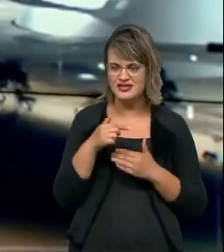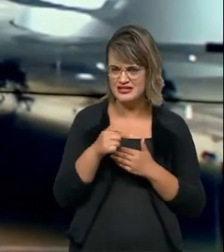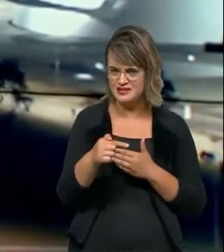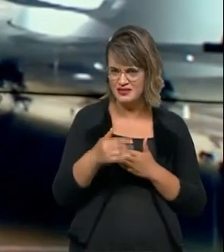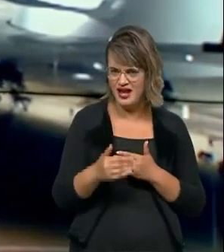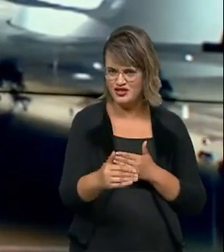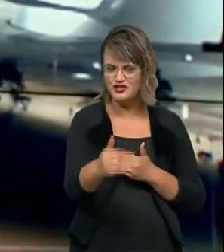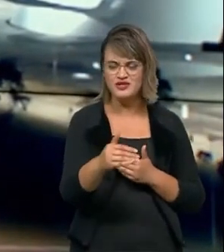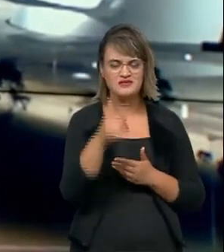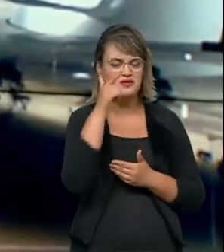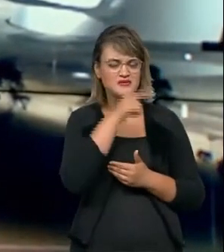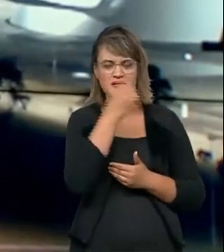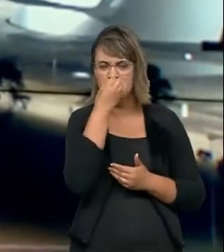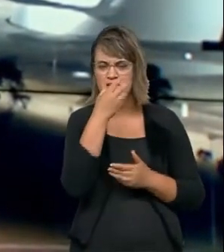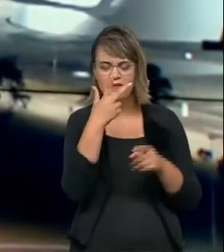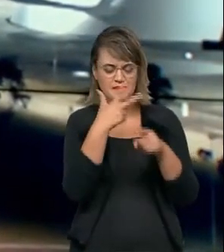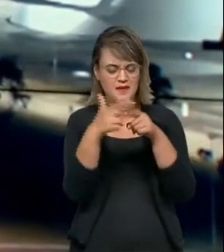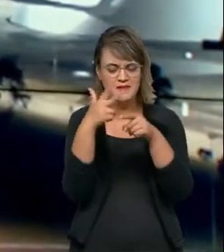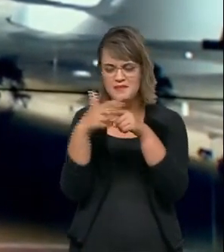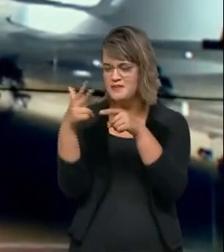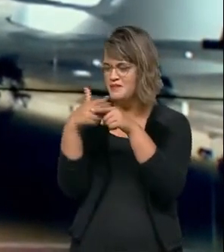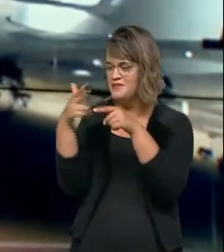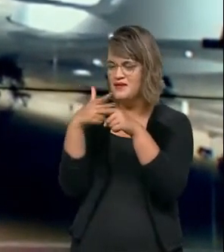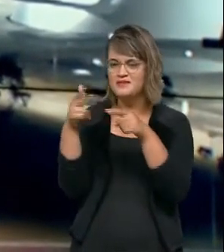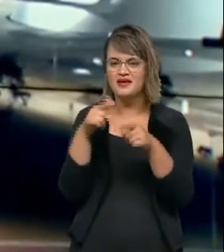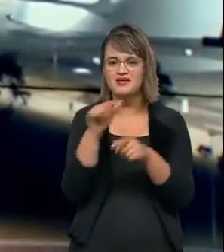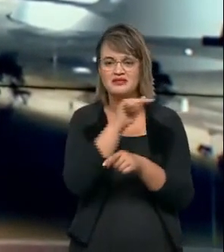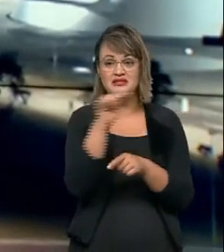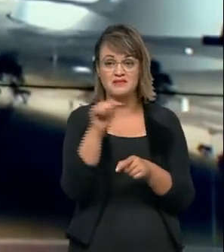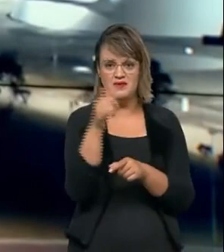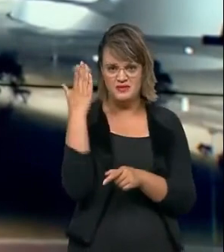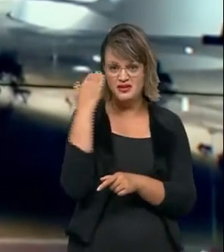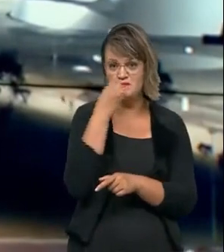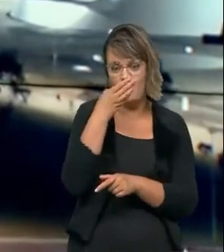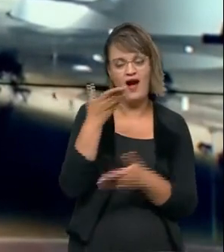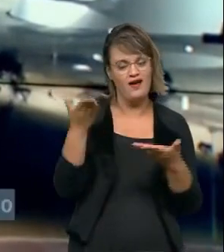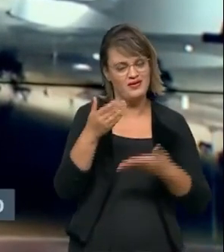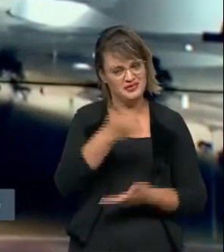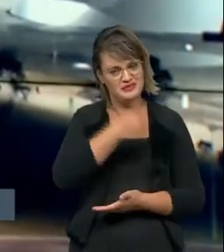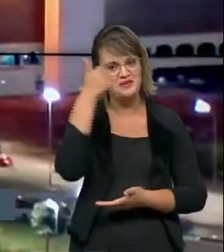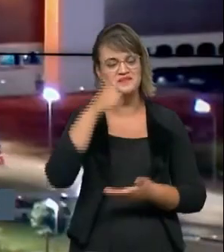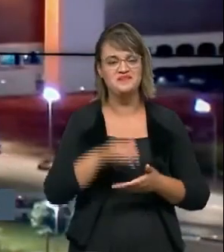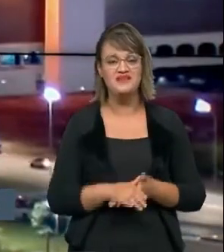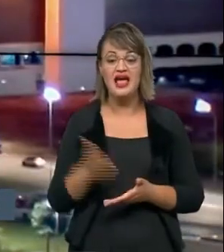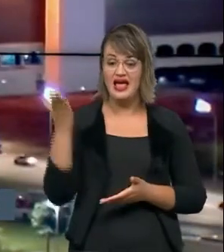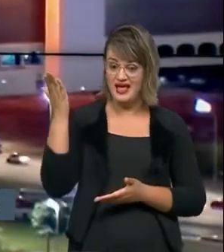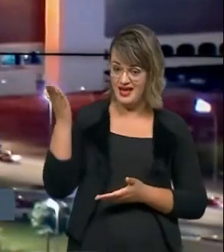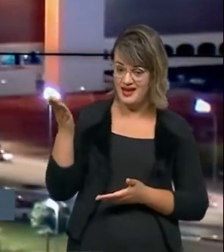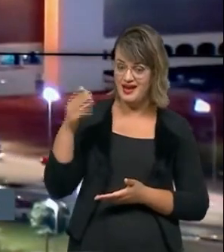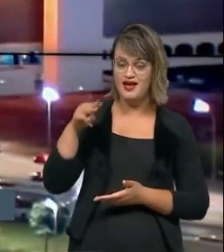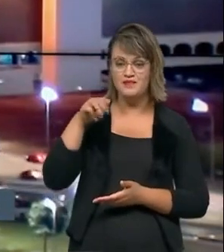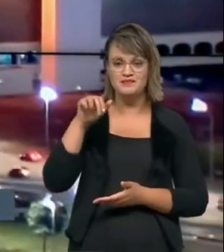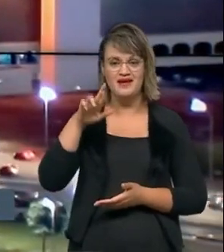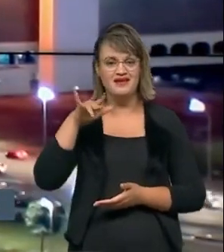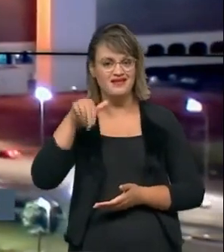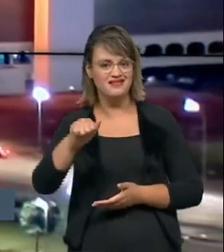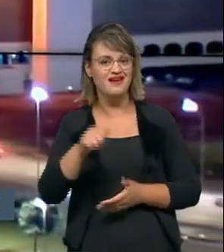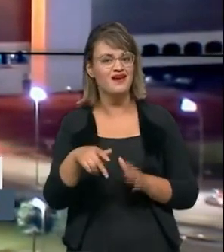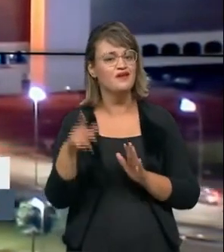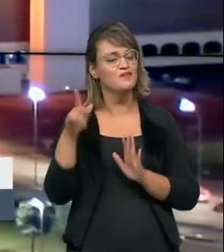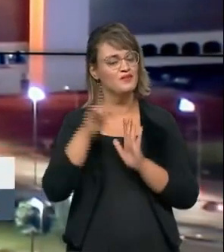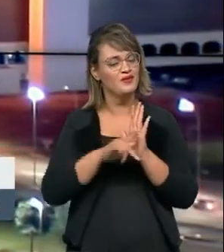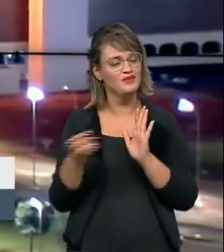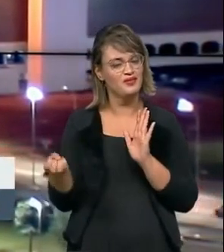restante da semana seja de muito sucesso, seja uma semana melhor que a semana passada. Eu sou a Marina Machado e esse é o